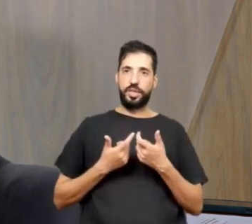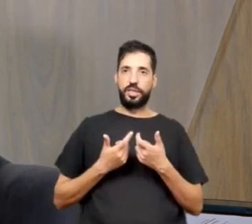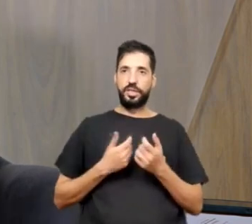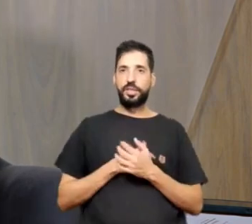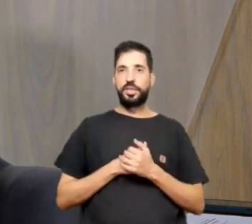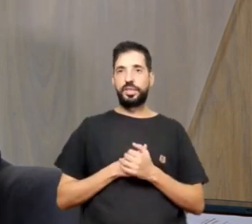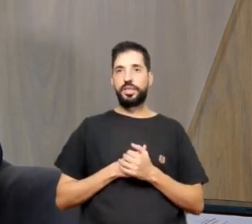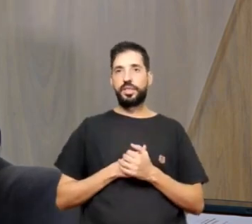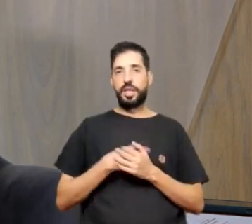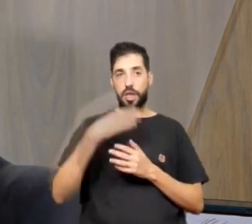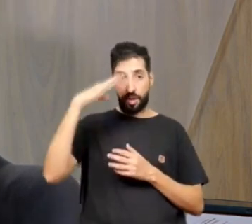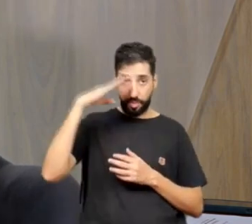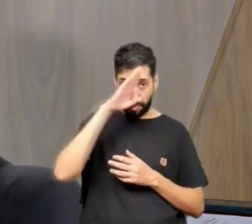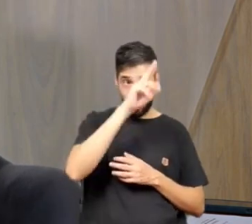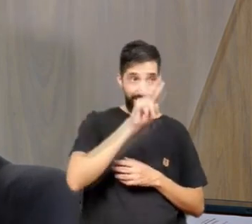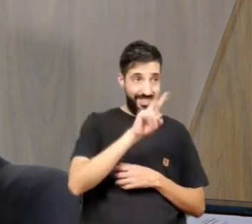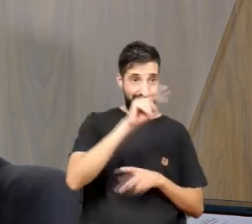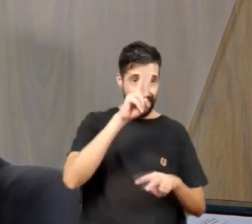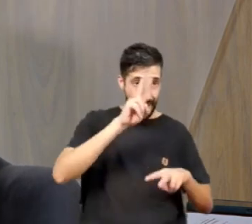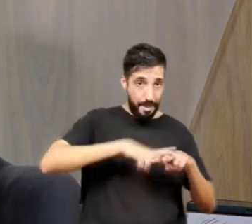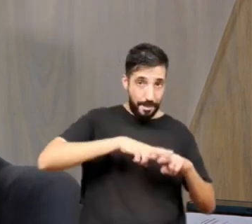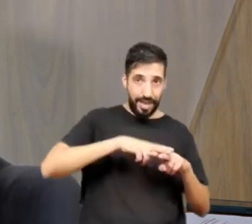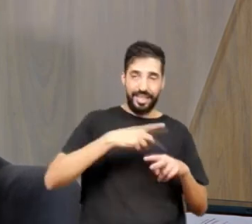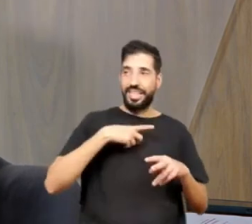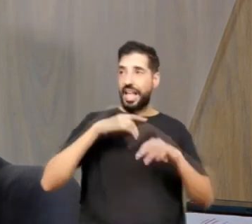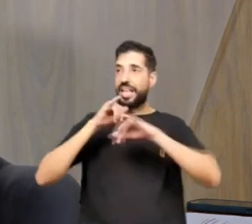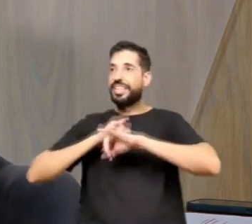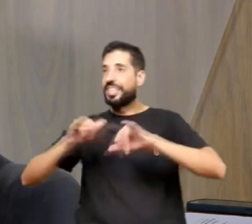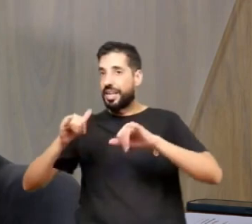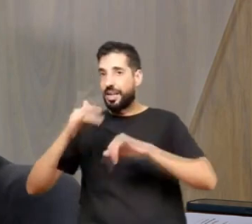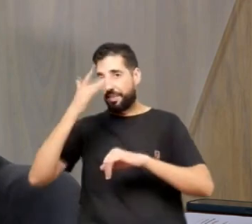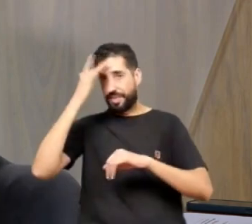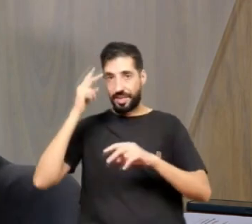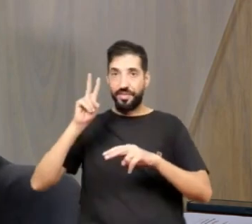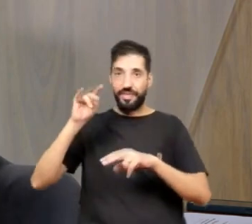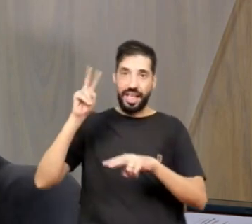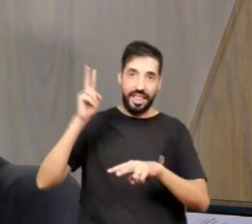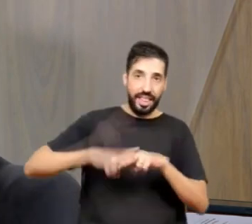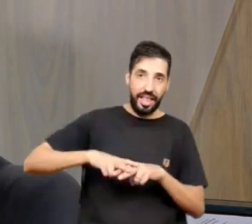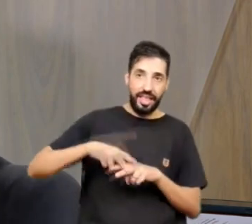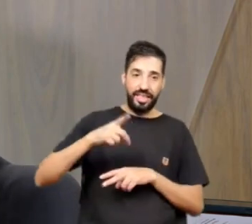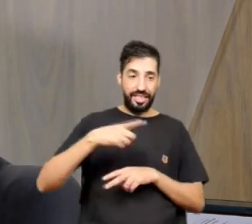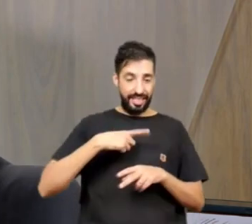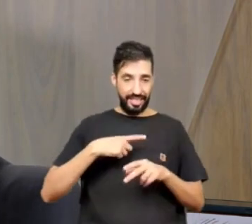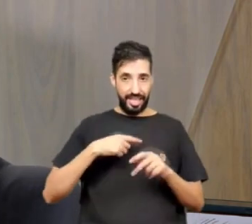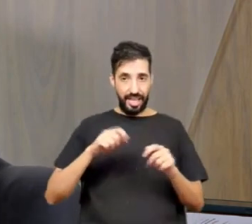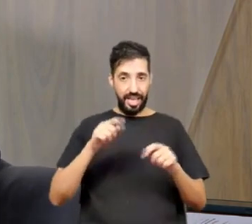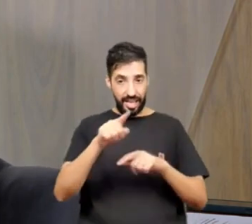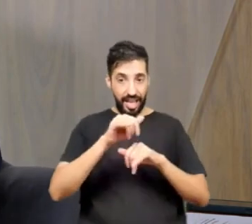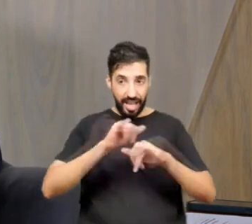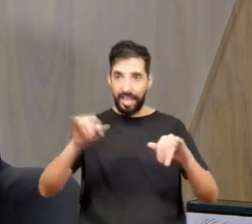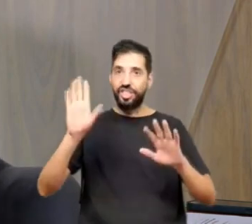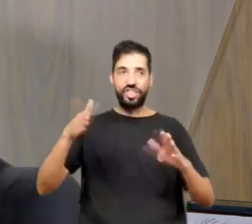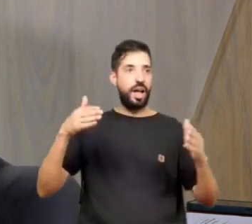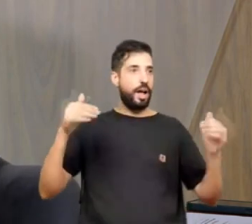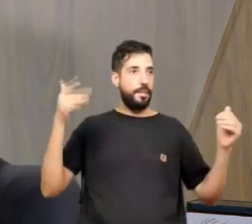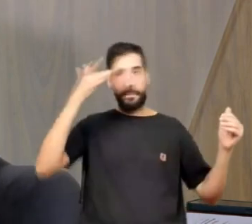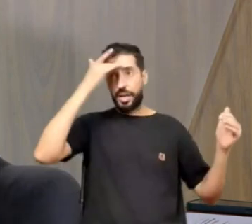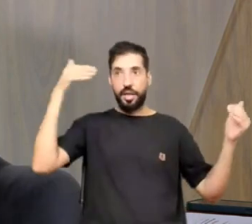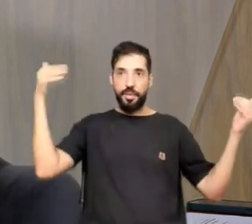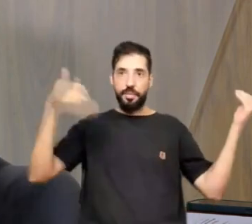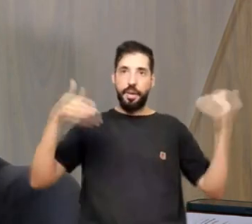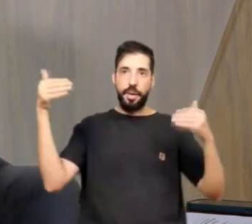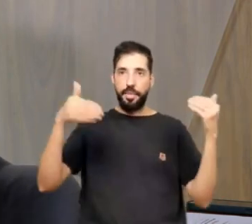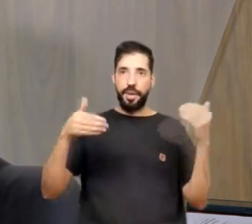vai ser preso. Gente, tem uma notícia que Bolsonaro vai ser preso. Então, só o chamado disso já chama, a pessoa, é isso que o Menta falou, as pessoas,